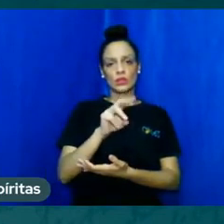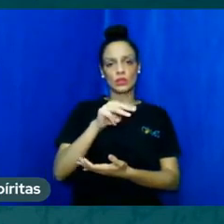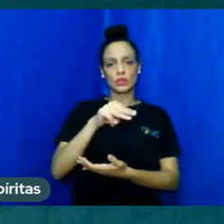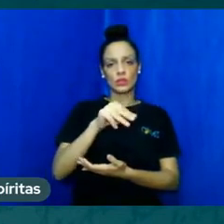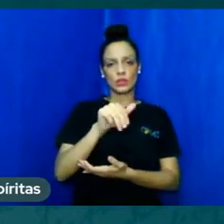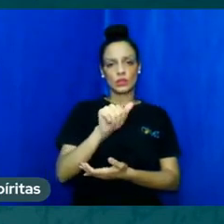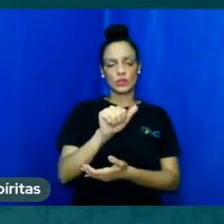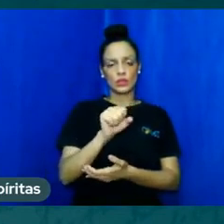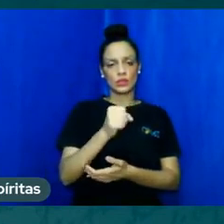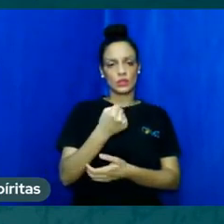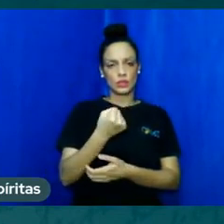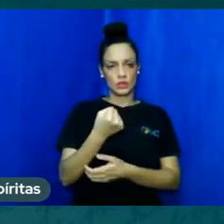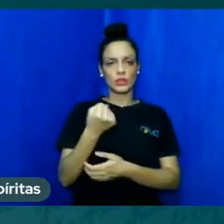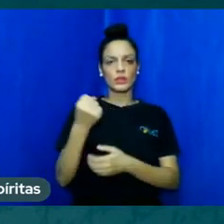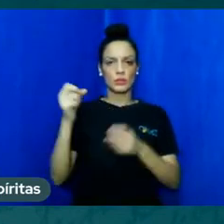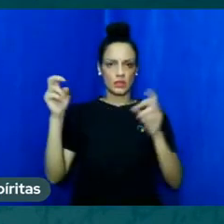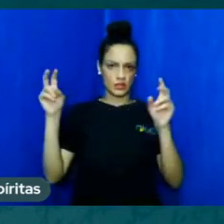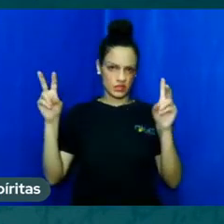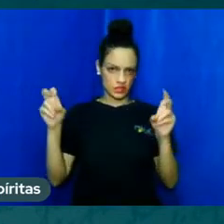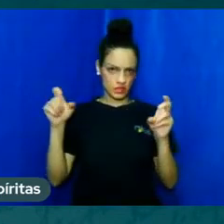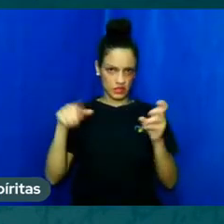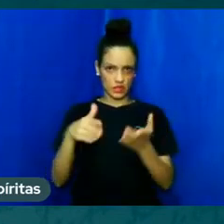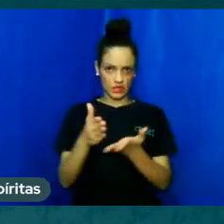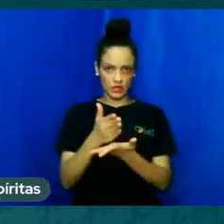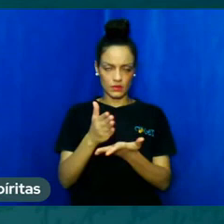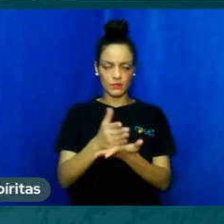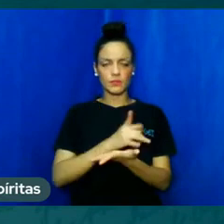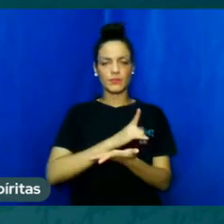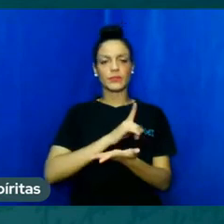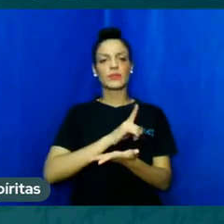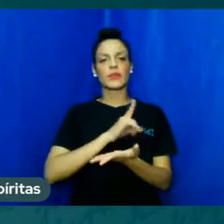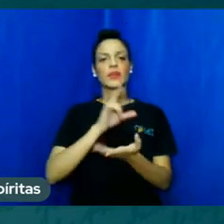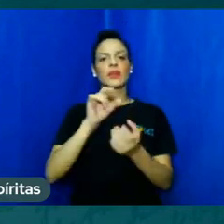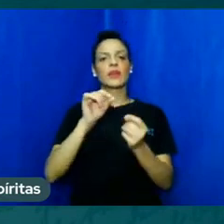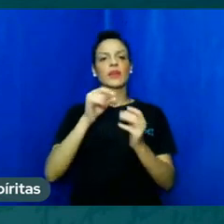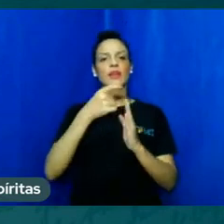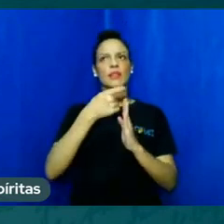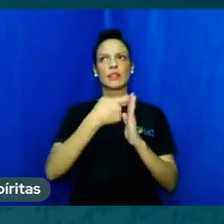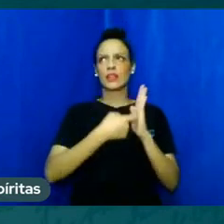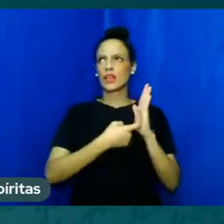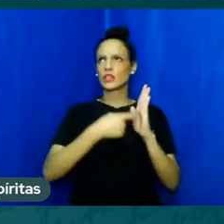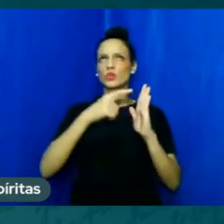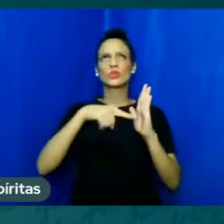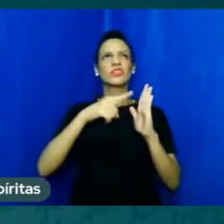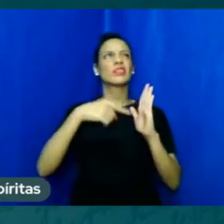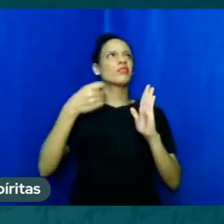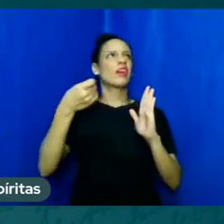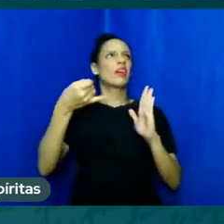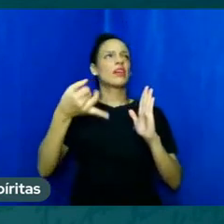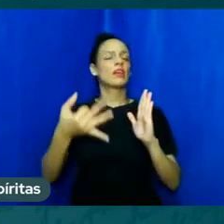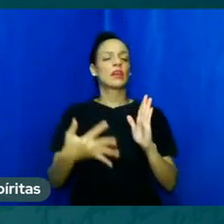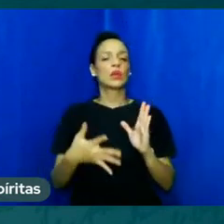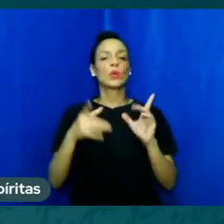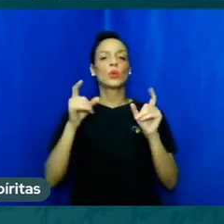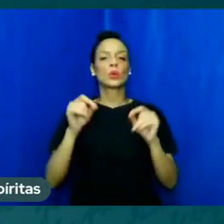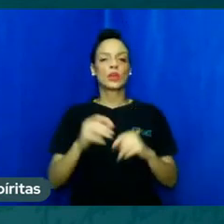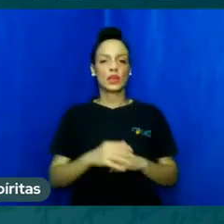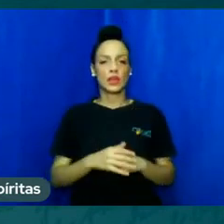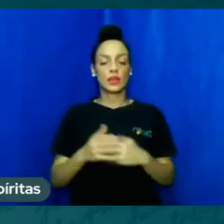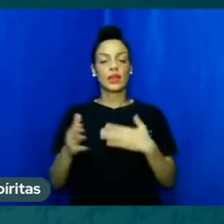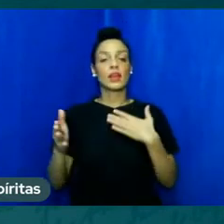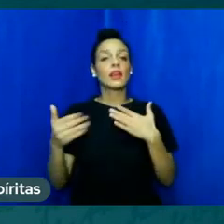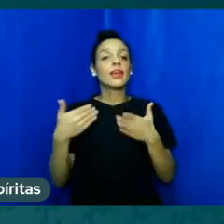Ele tem um pontinho que fala... Tem um texto, uma parte lá que diz o seguinte. Por melhor que seja uma